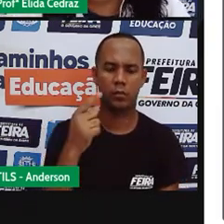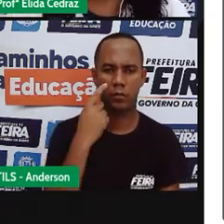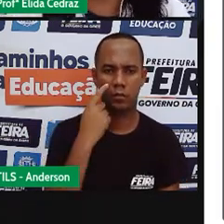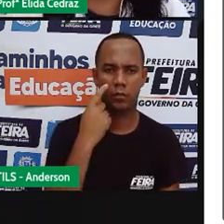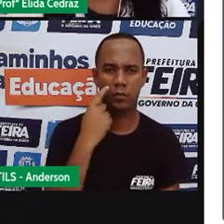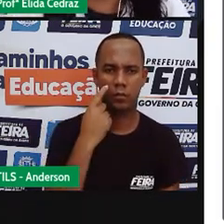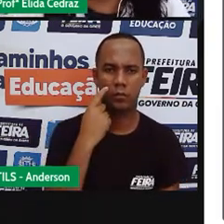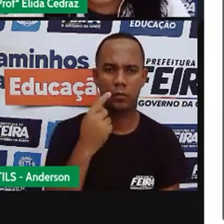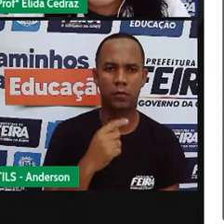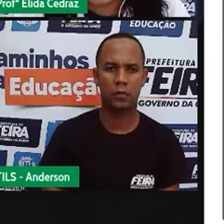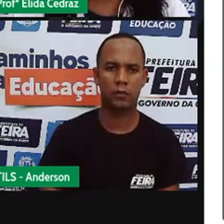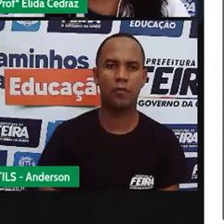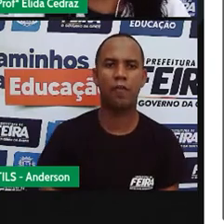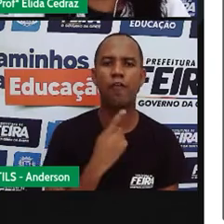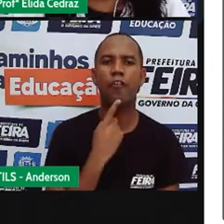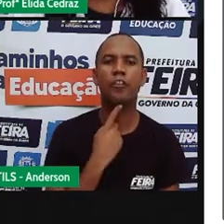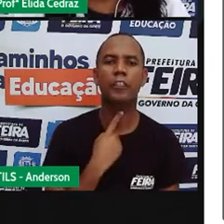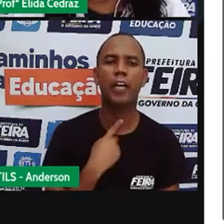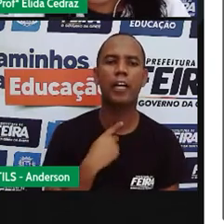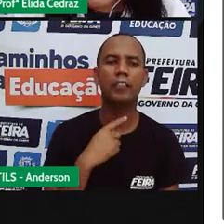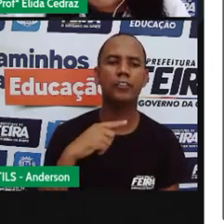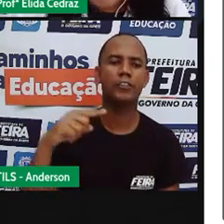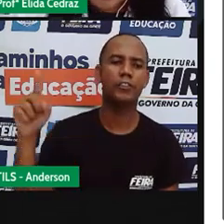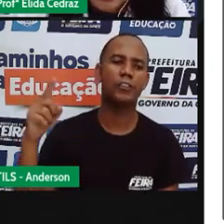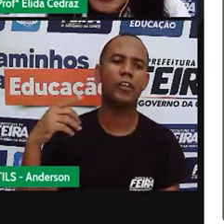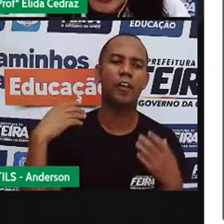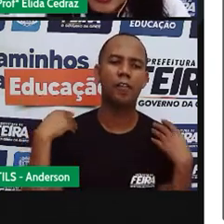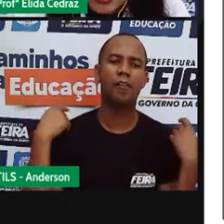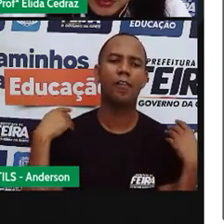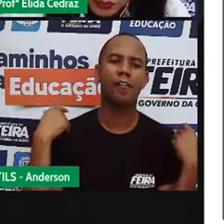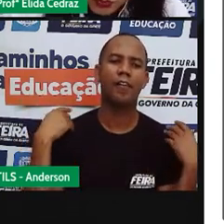Vontade de sair de casa não é, minha filha?